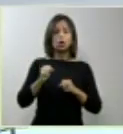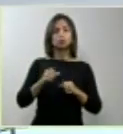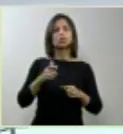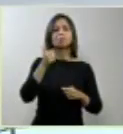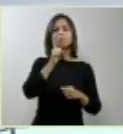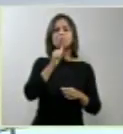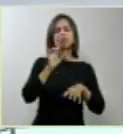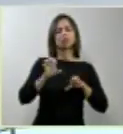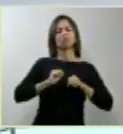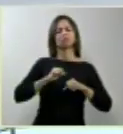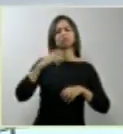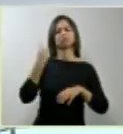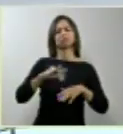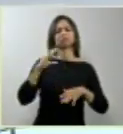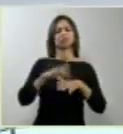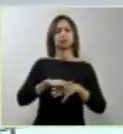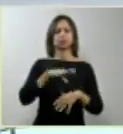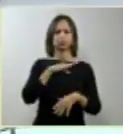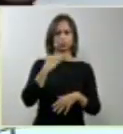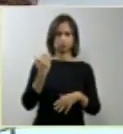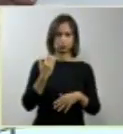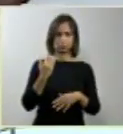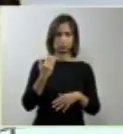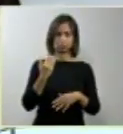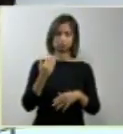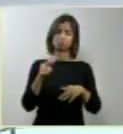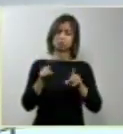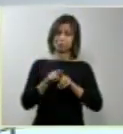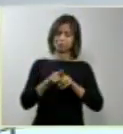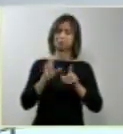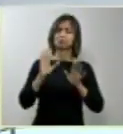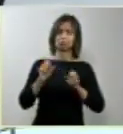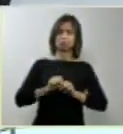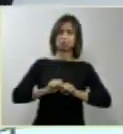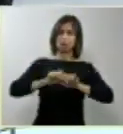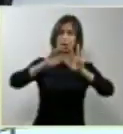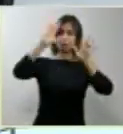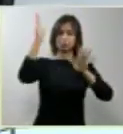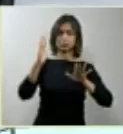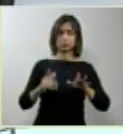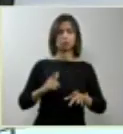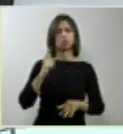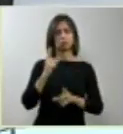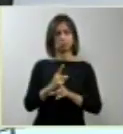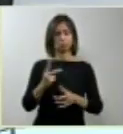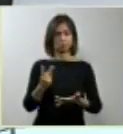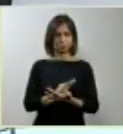comum nos fetos anencefalos em todo o território nacional.